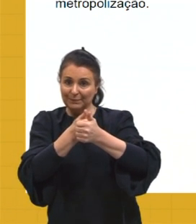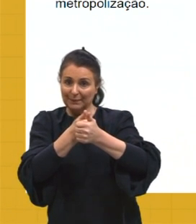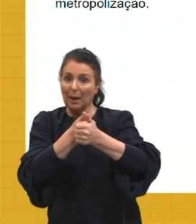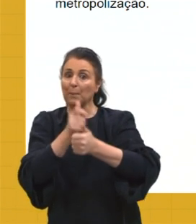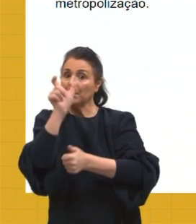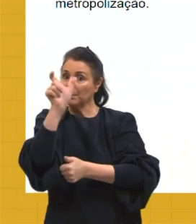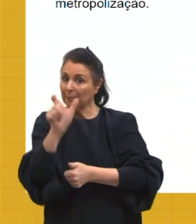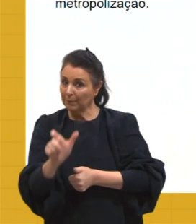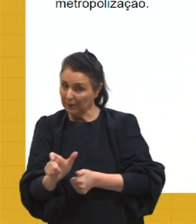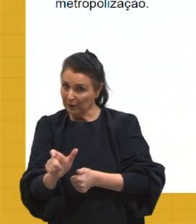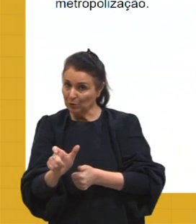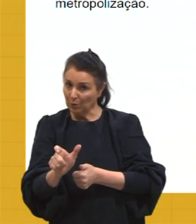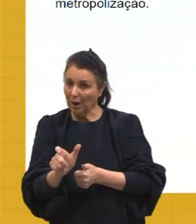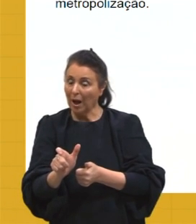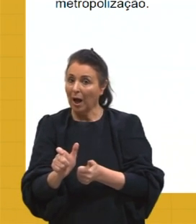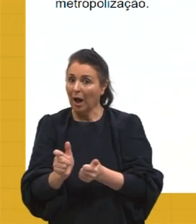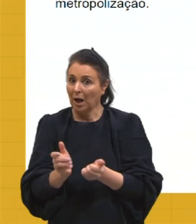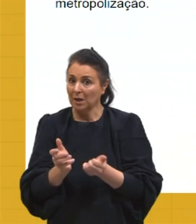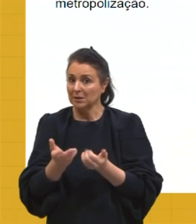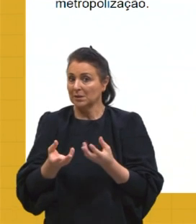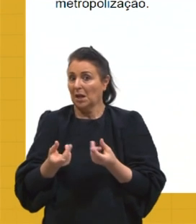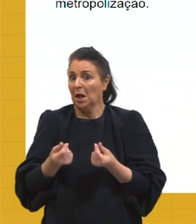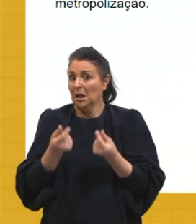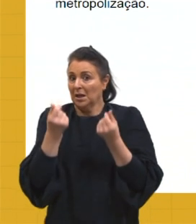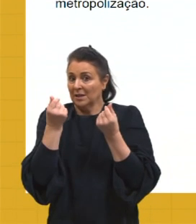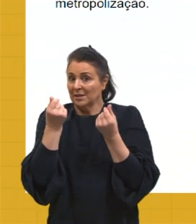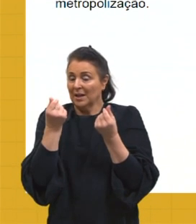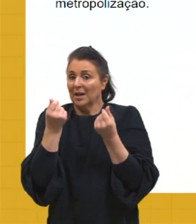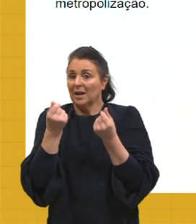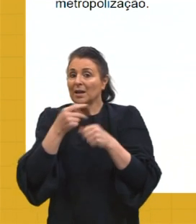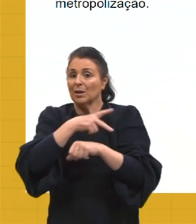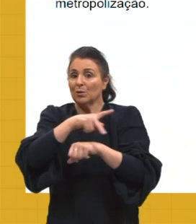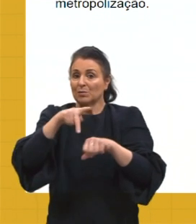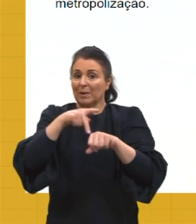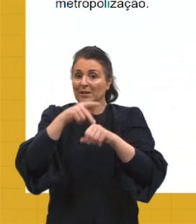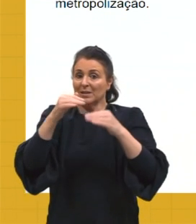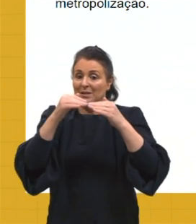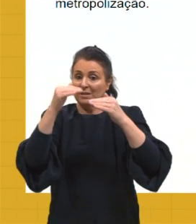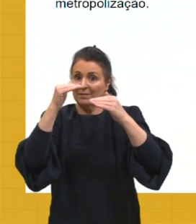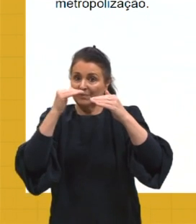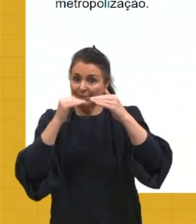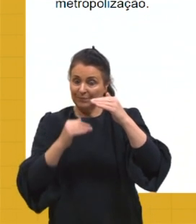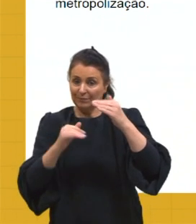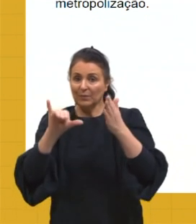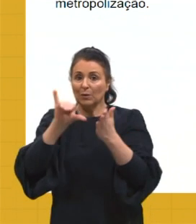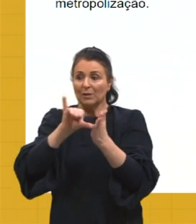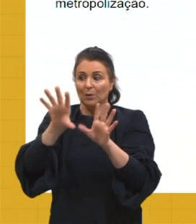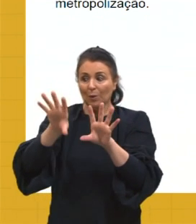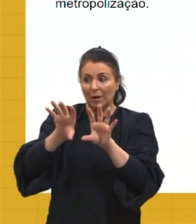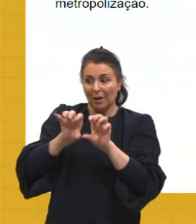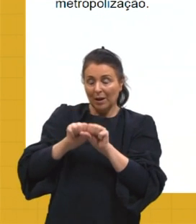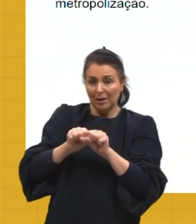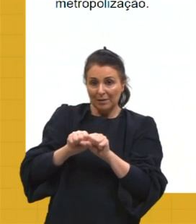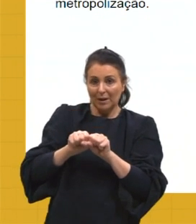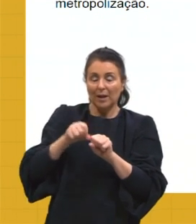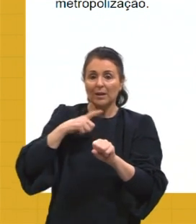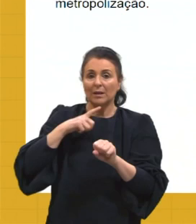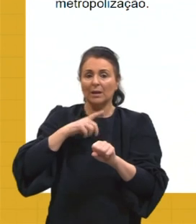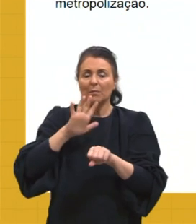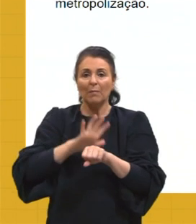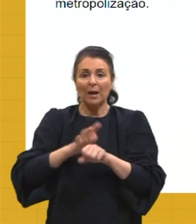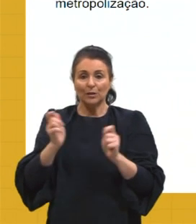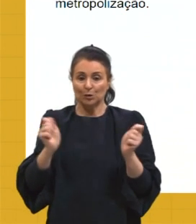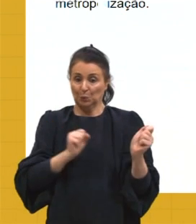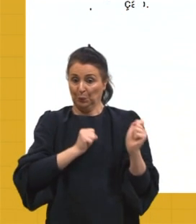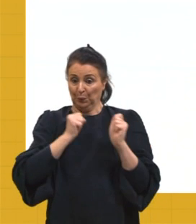renda, e já nos países subdesenvolvidos é o contrário, o centro acaba atraindo essas pessoas com mais poder aquisitivo,